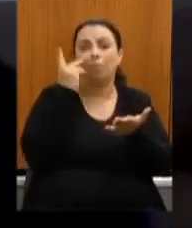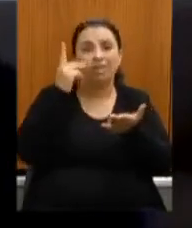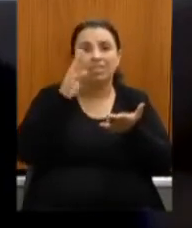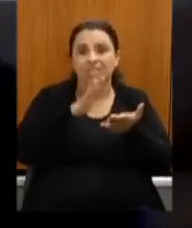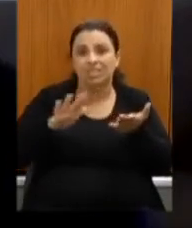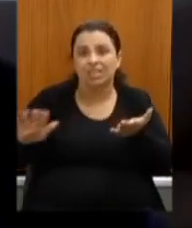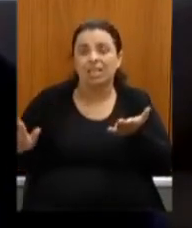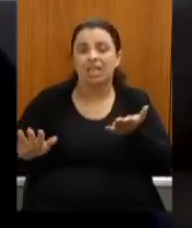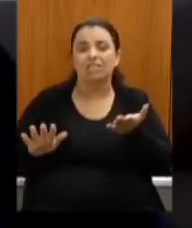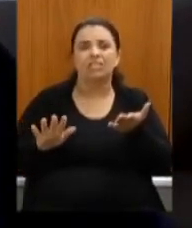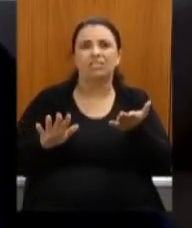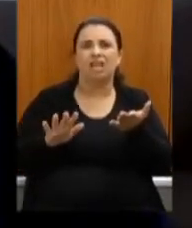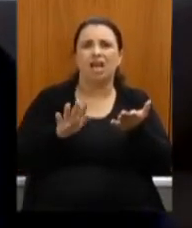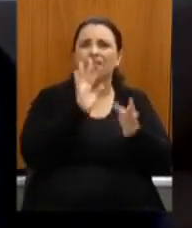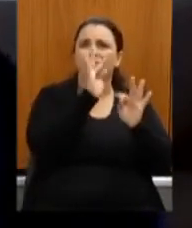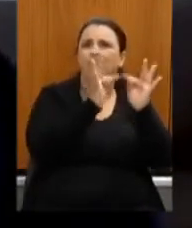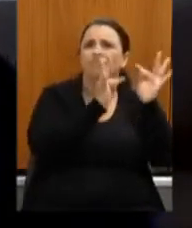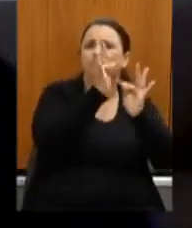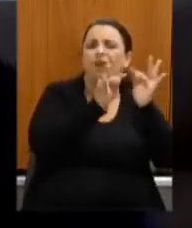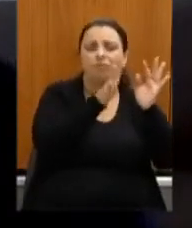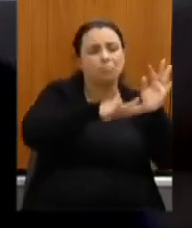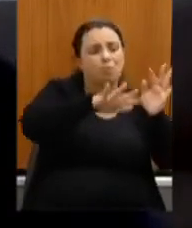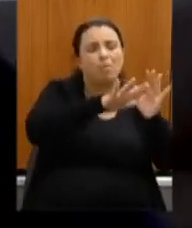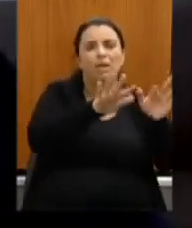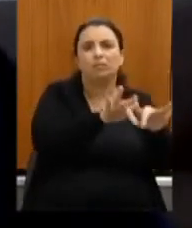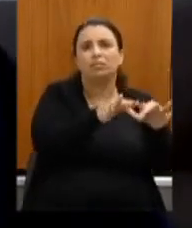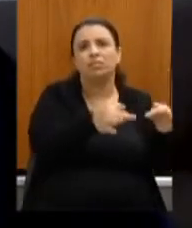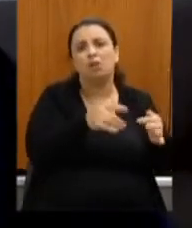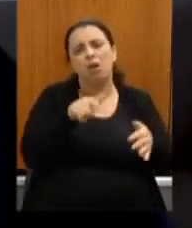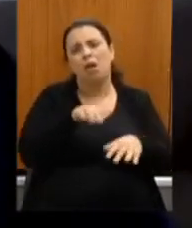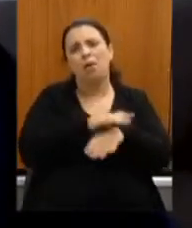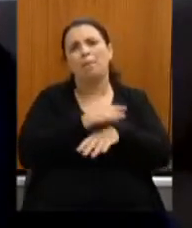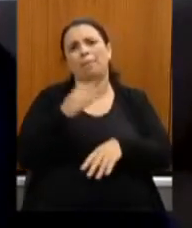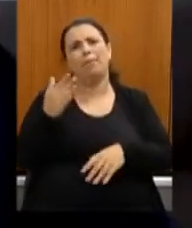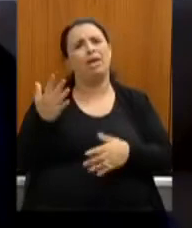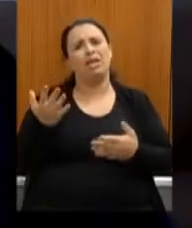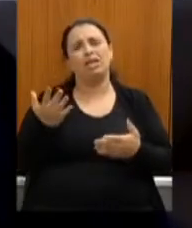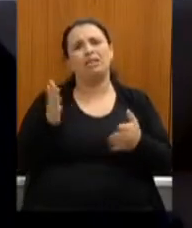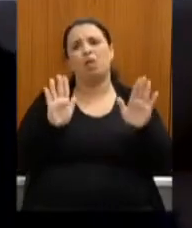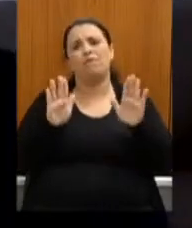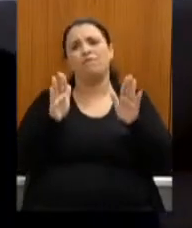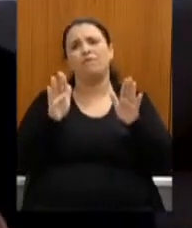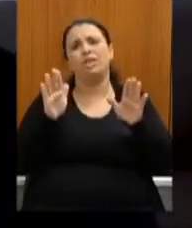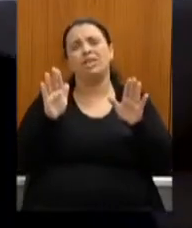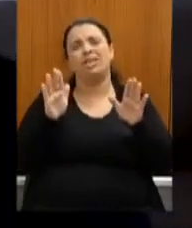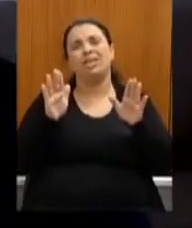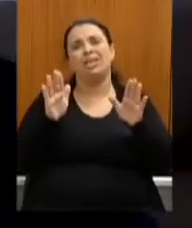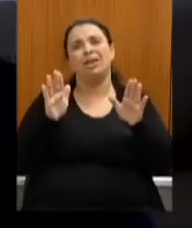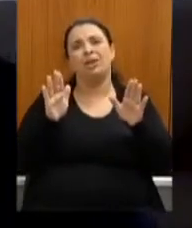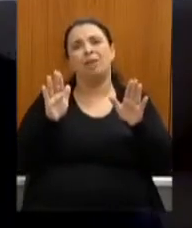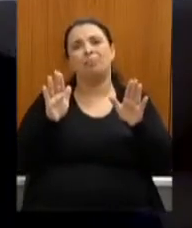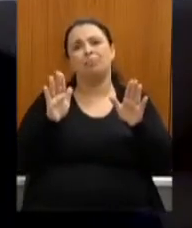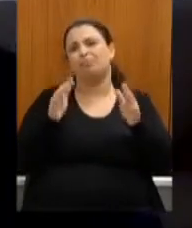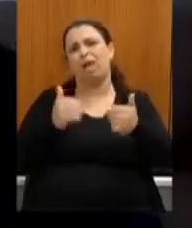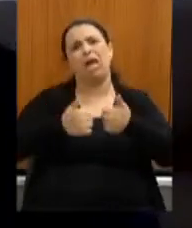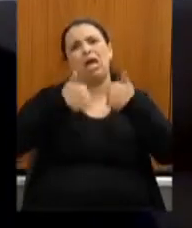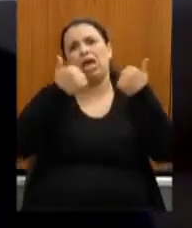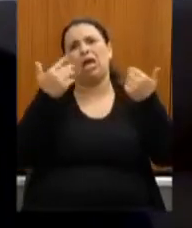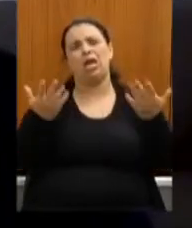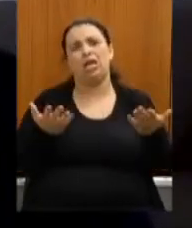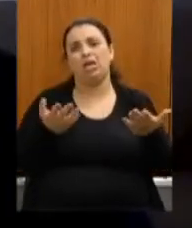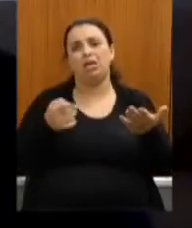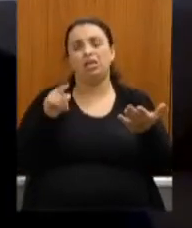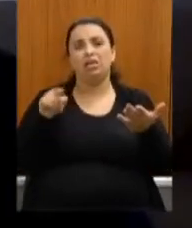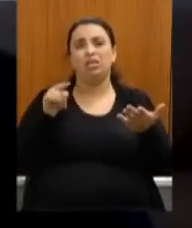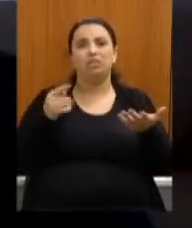periferia seria muito melhor é muito de longe essa contrapartida que eles